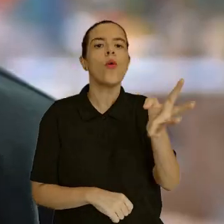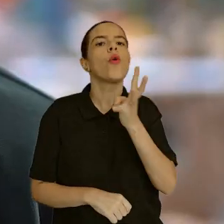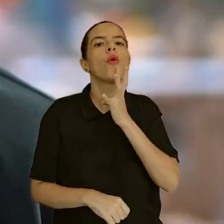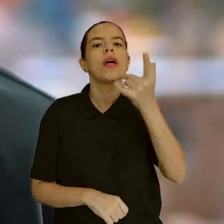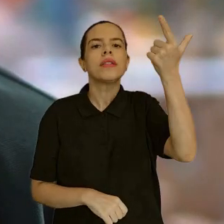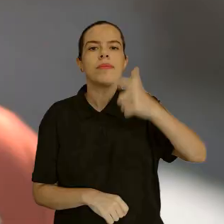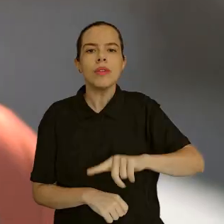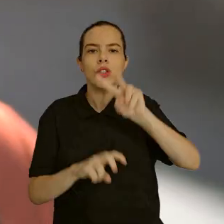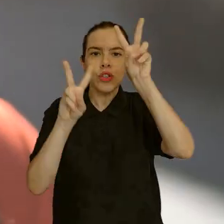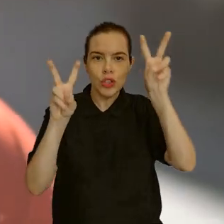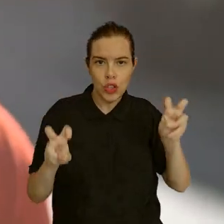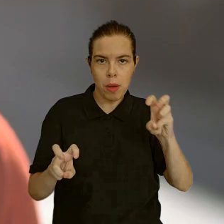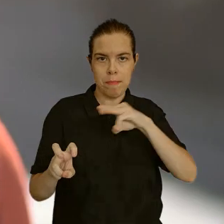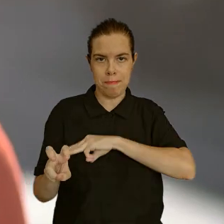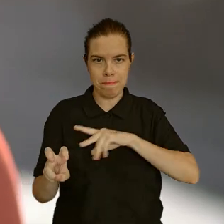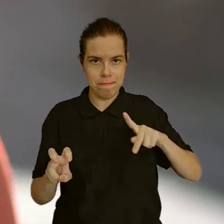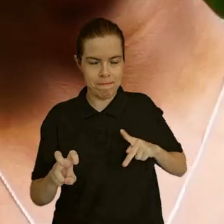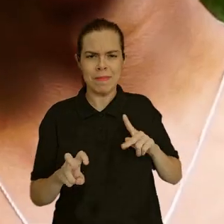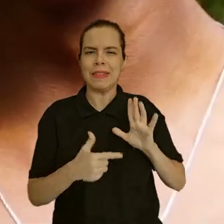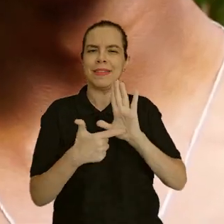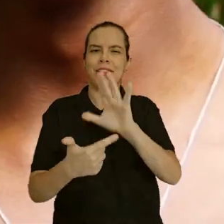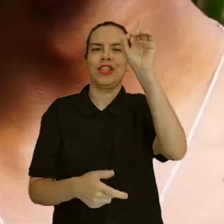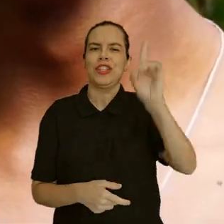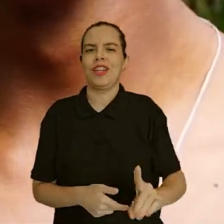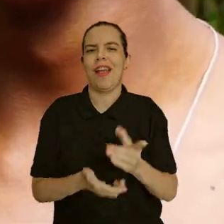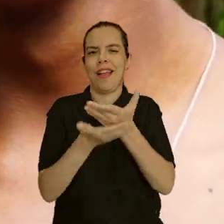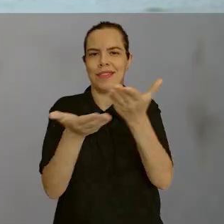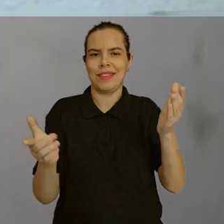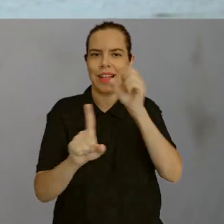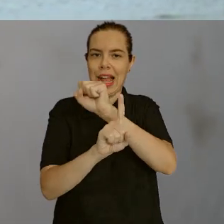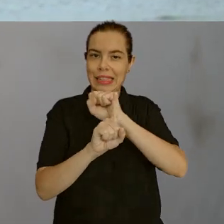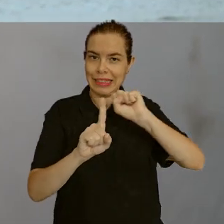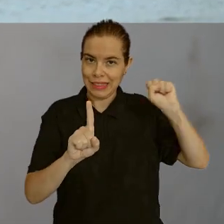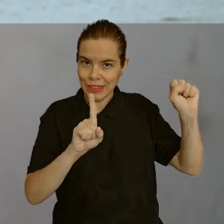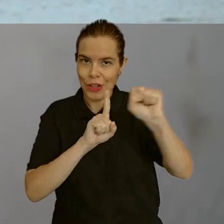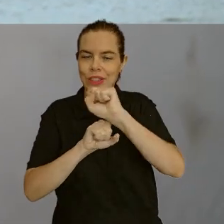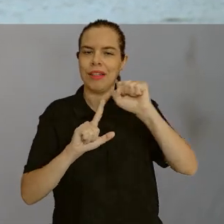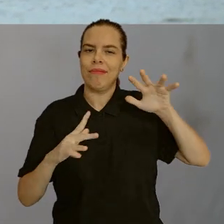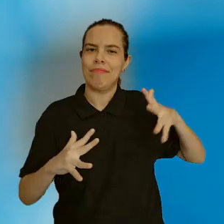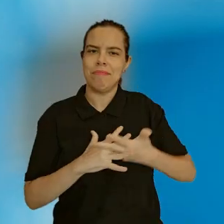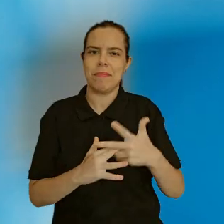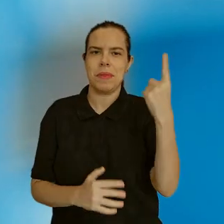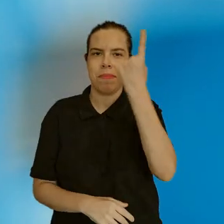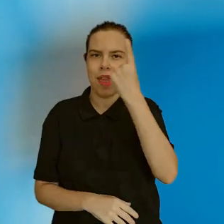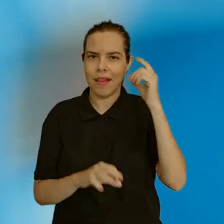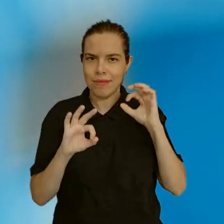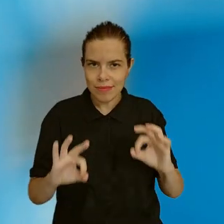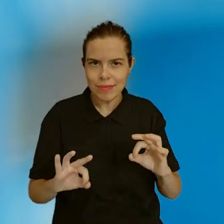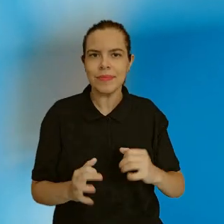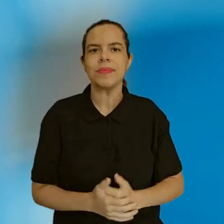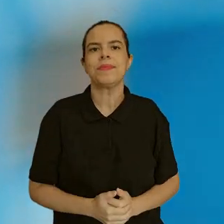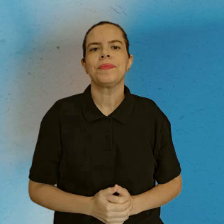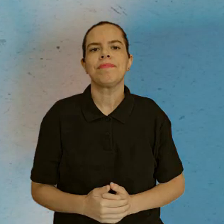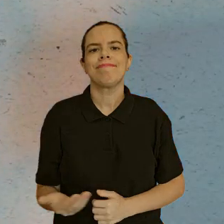Conheça mais sobre a instituição que mantém o seu direito à cidadania sempre em primeiro lugar.